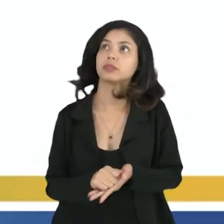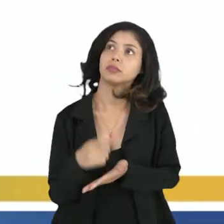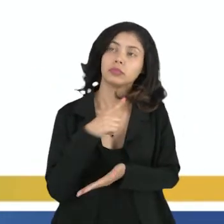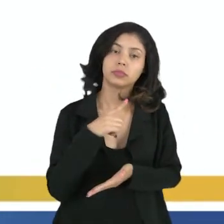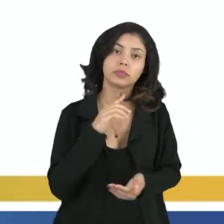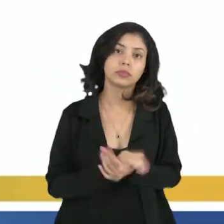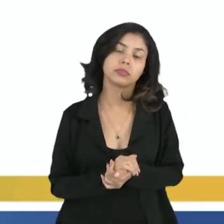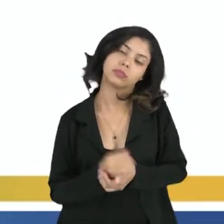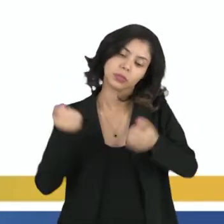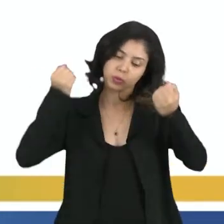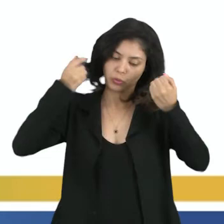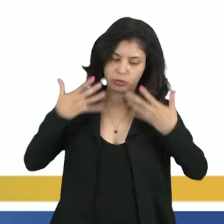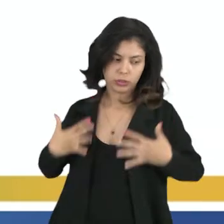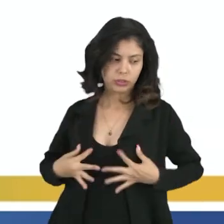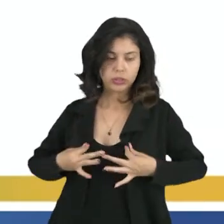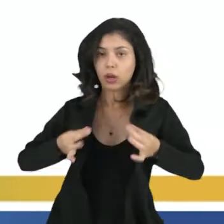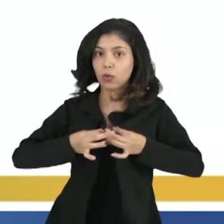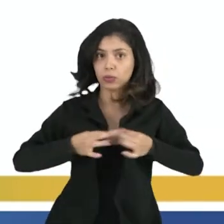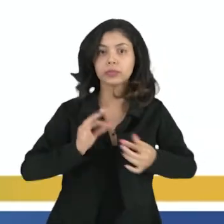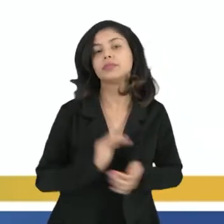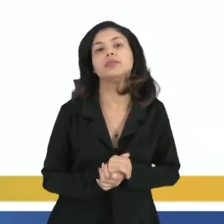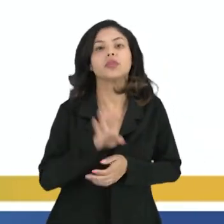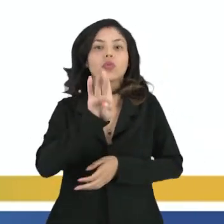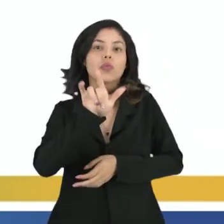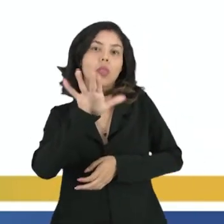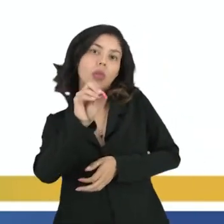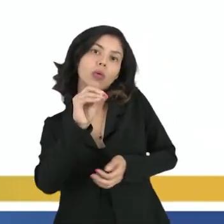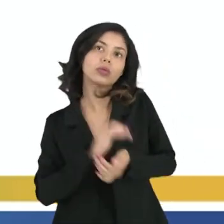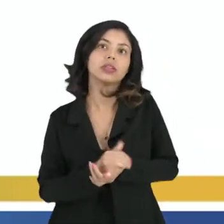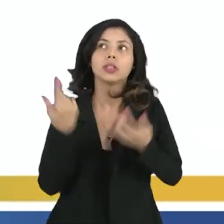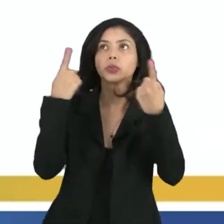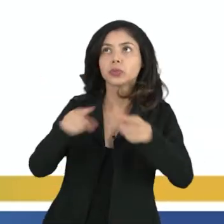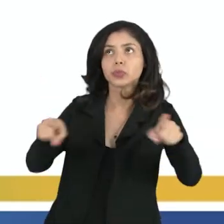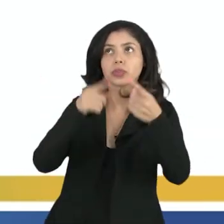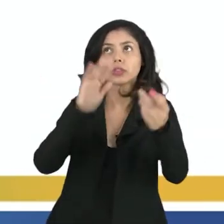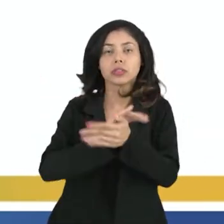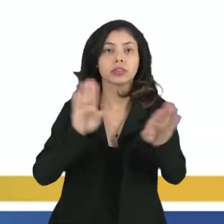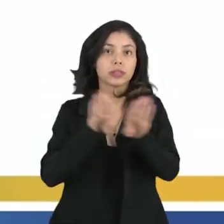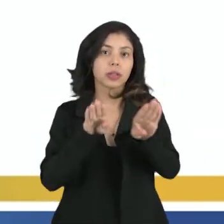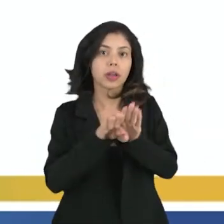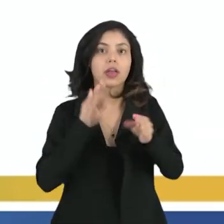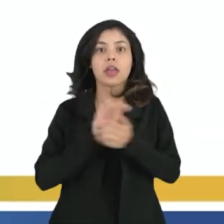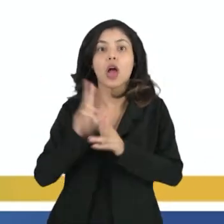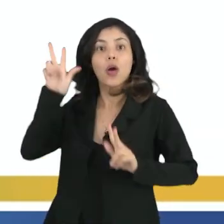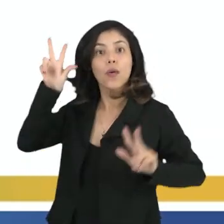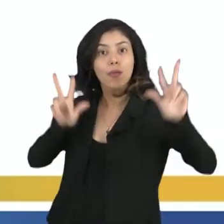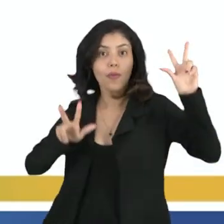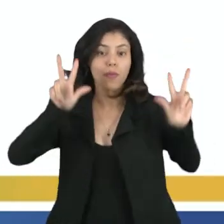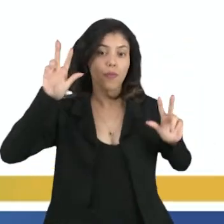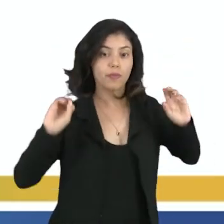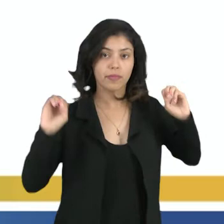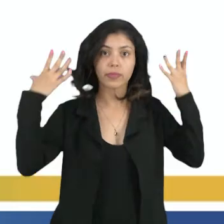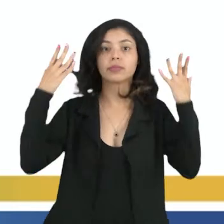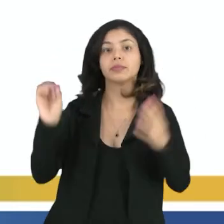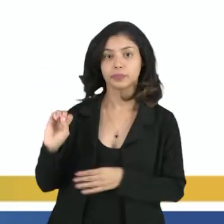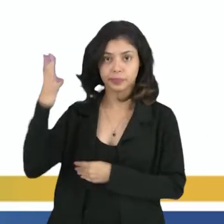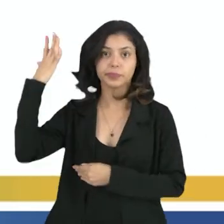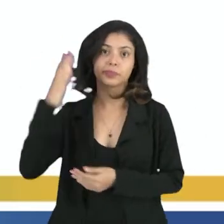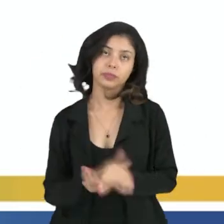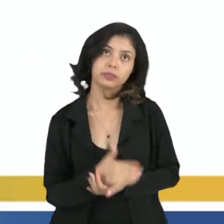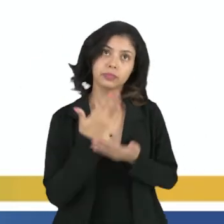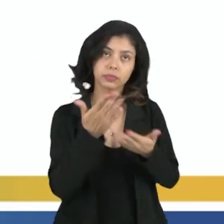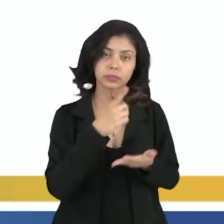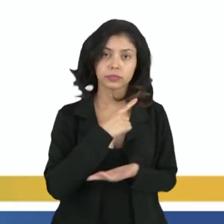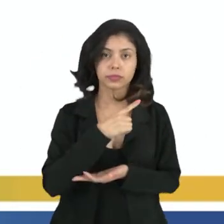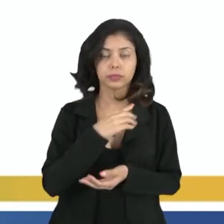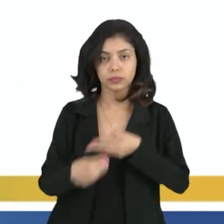tem a vestimenta, os blocos, a música, mas o carnaval é uma festa que acontece. Então, gente tem aí o